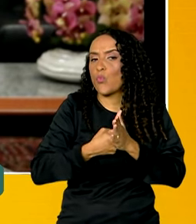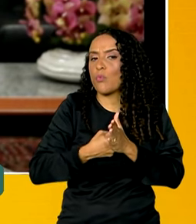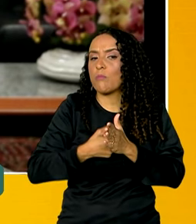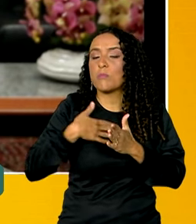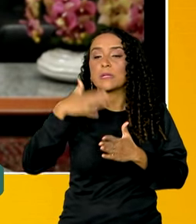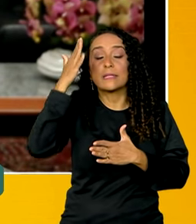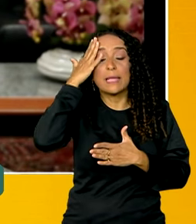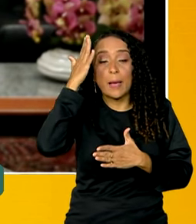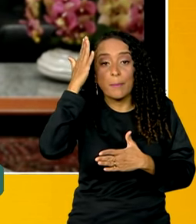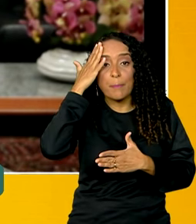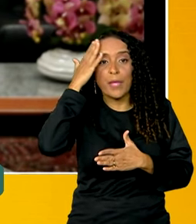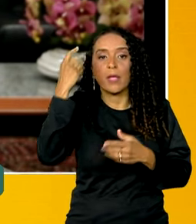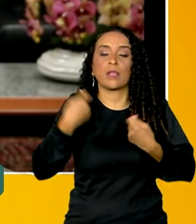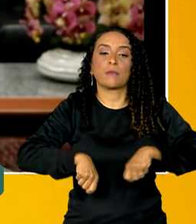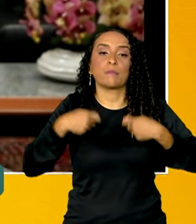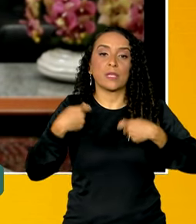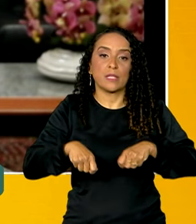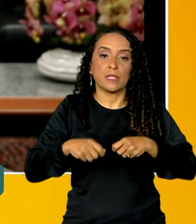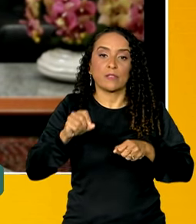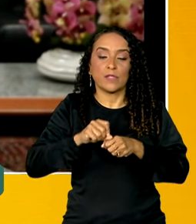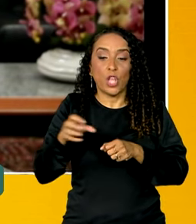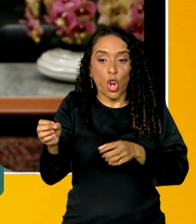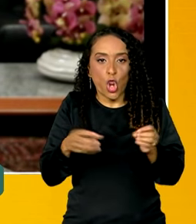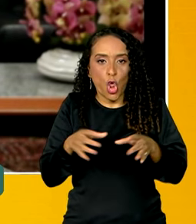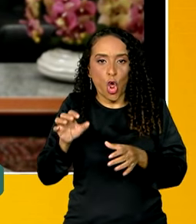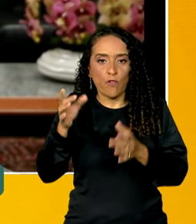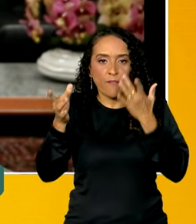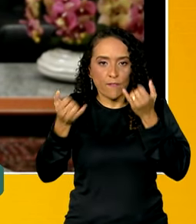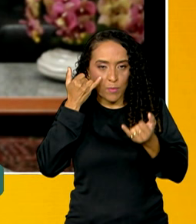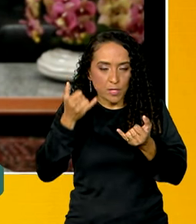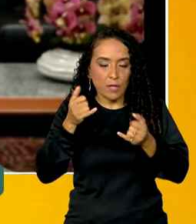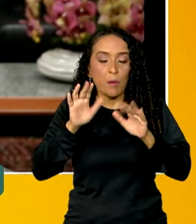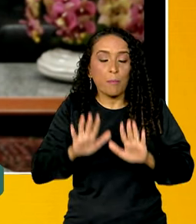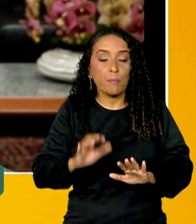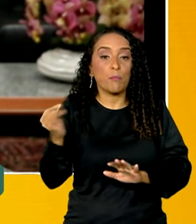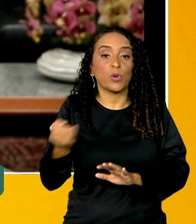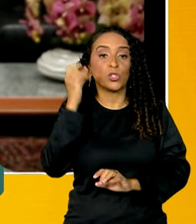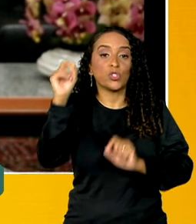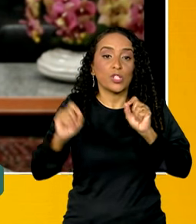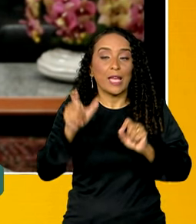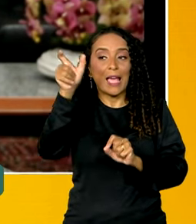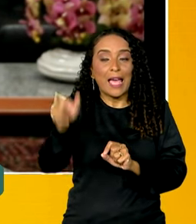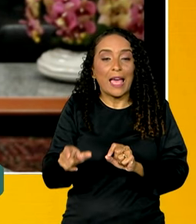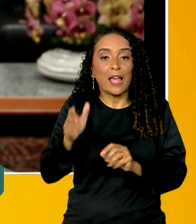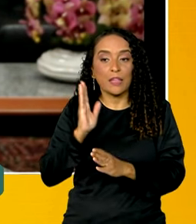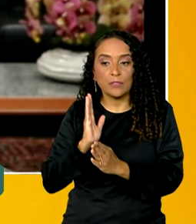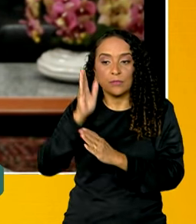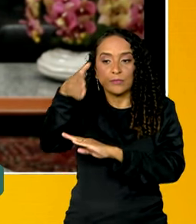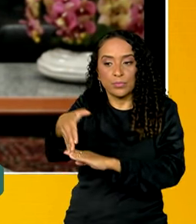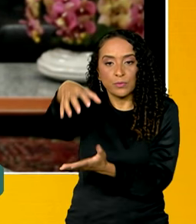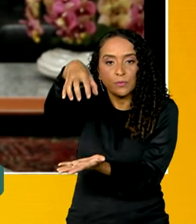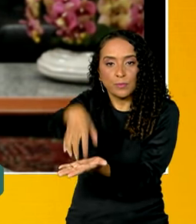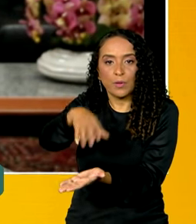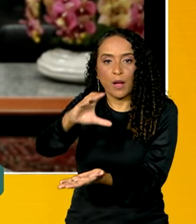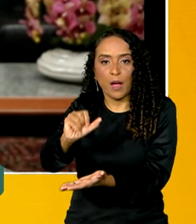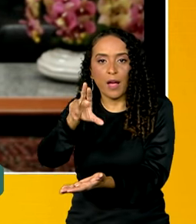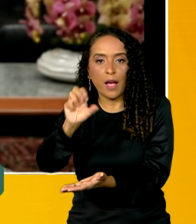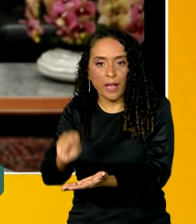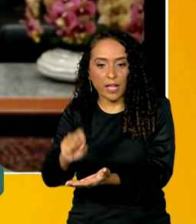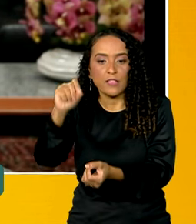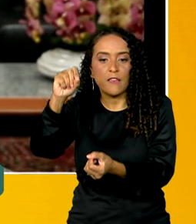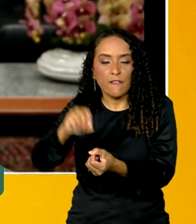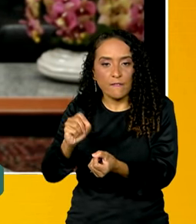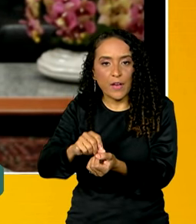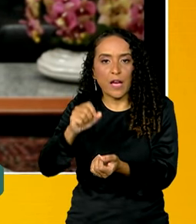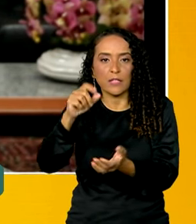para que ela tomasse ciência dessa necessidade da atualização. Mas o mais importante é que ela procure um CRAS e faça o